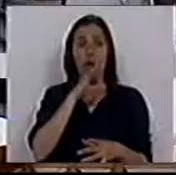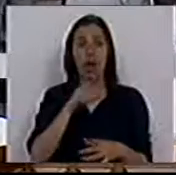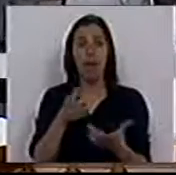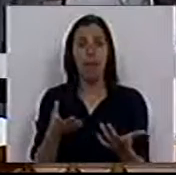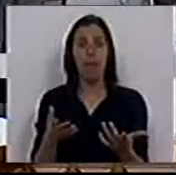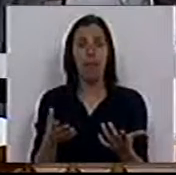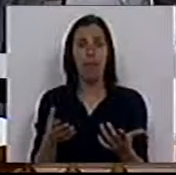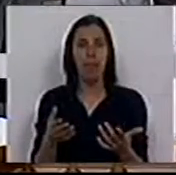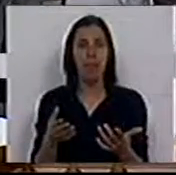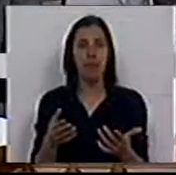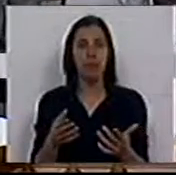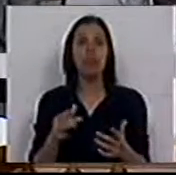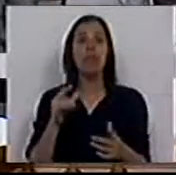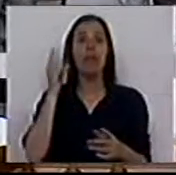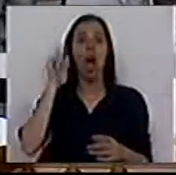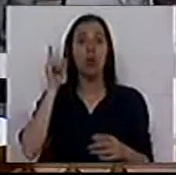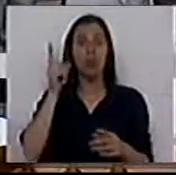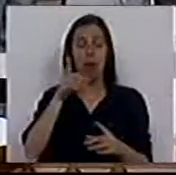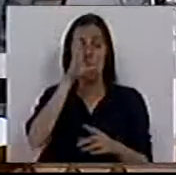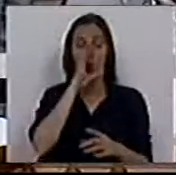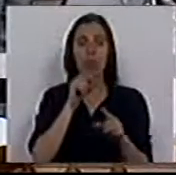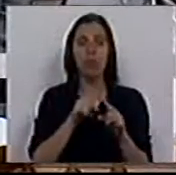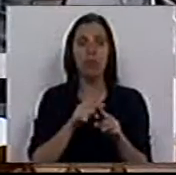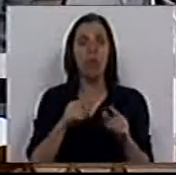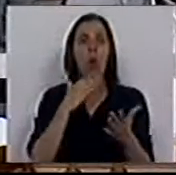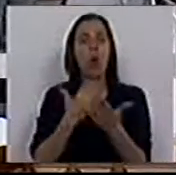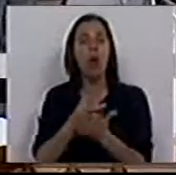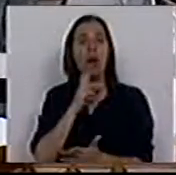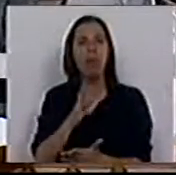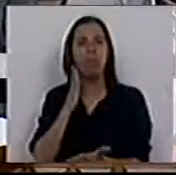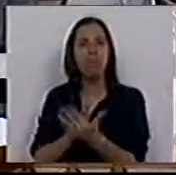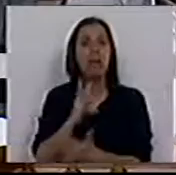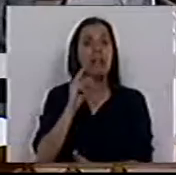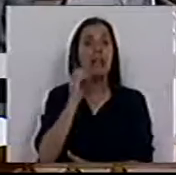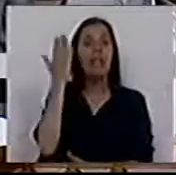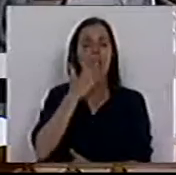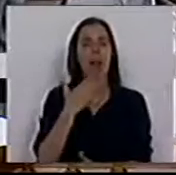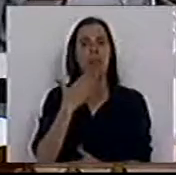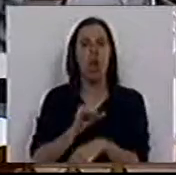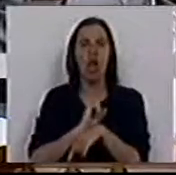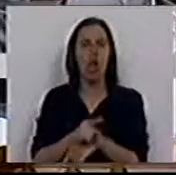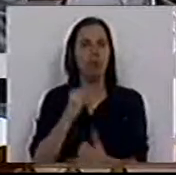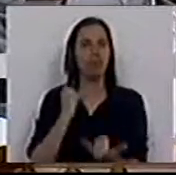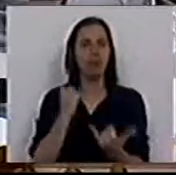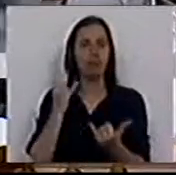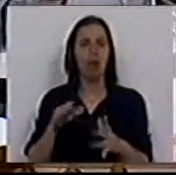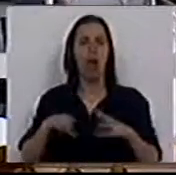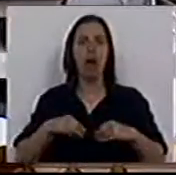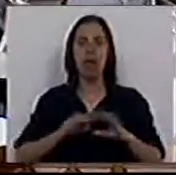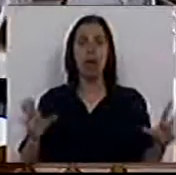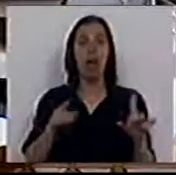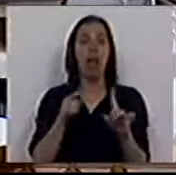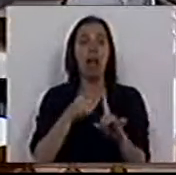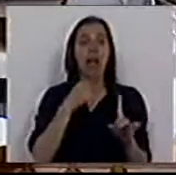a autoridade governamental não der uma resposta em 30 dias, o pedido é tacitamente ferido,